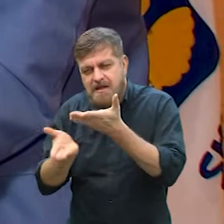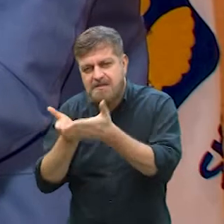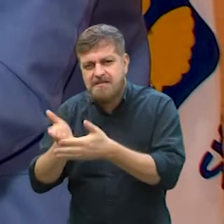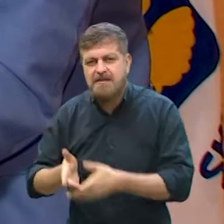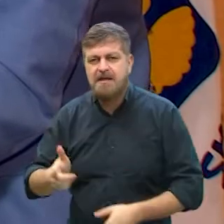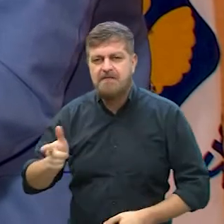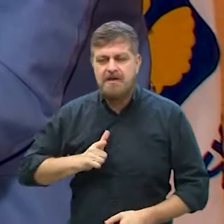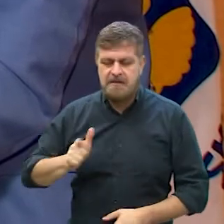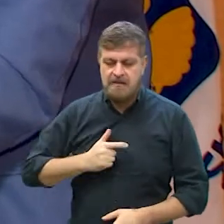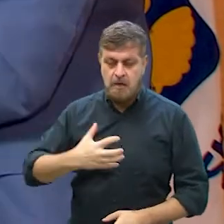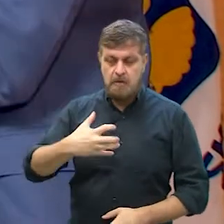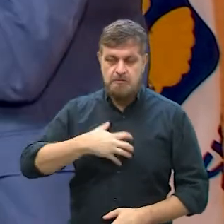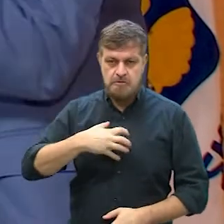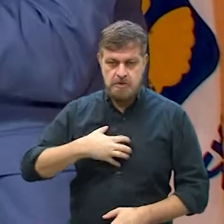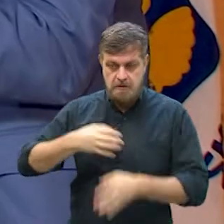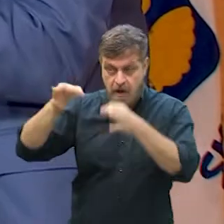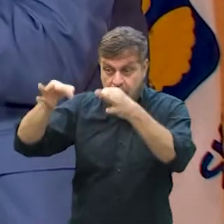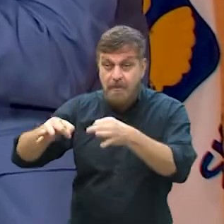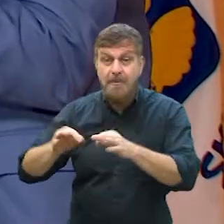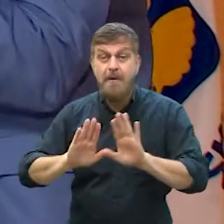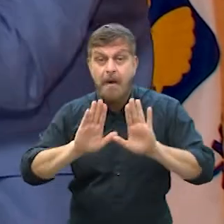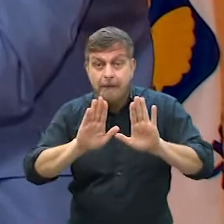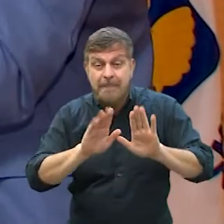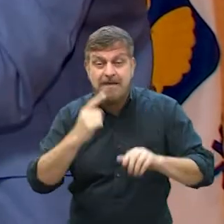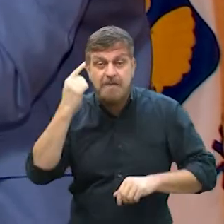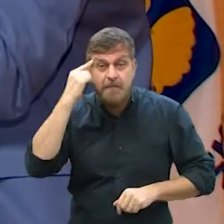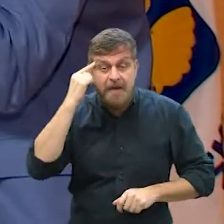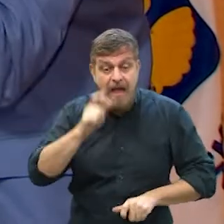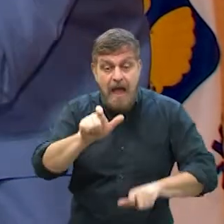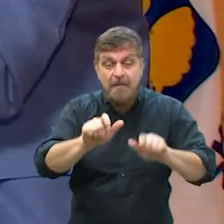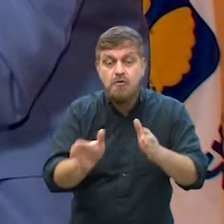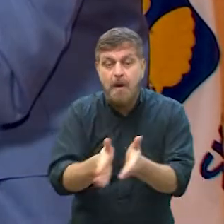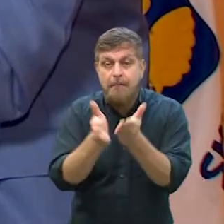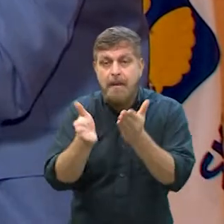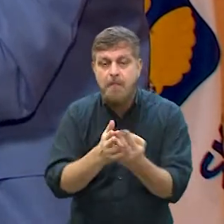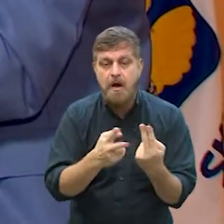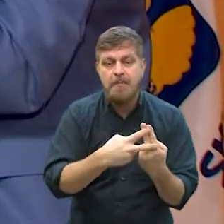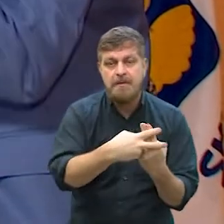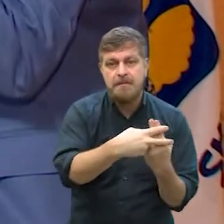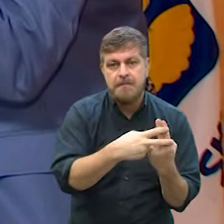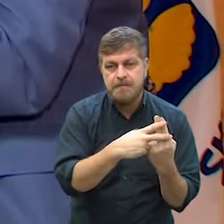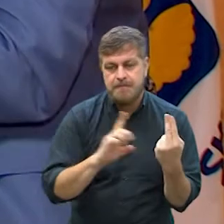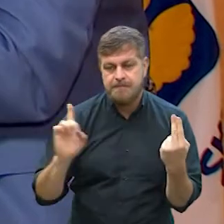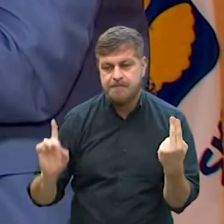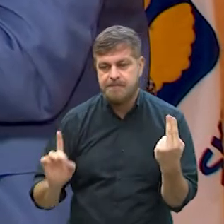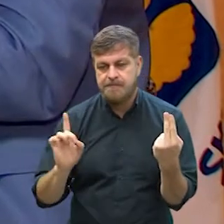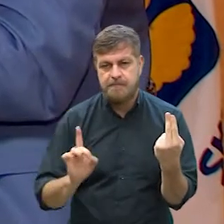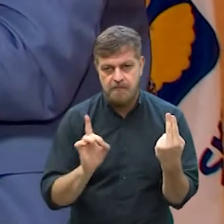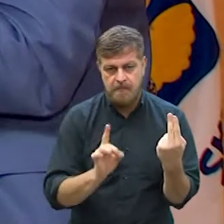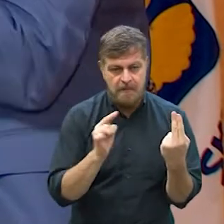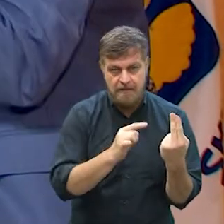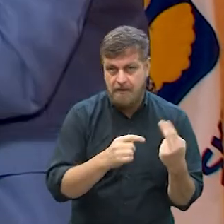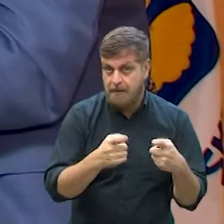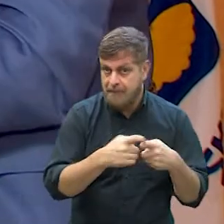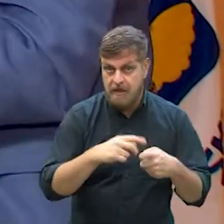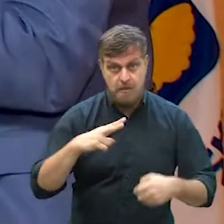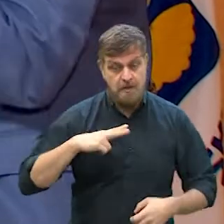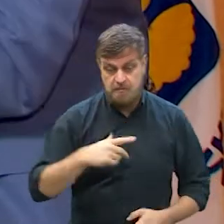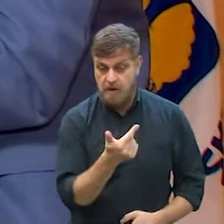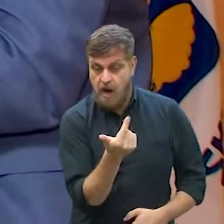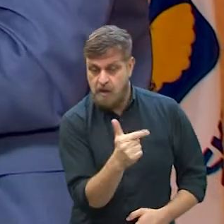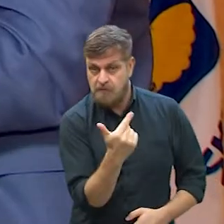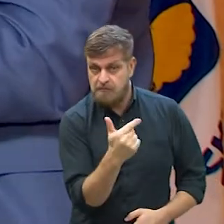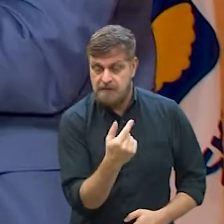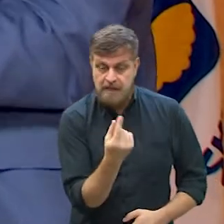tratar da, da forma com que ele acha, mas o cidadão que vai no SUS e que não tem a condição, né? De ter um médico particular